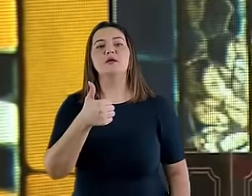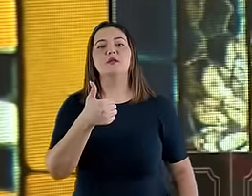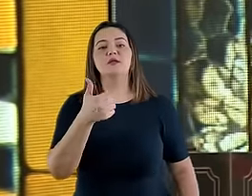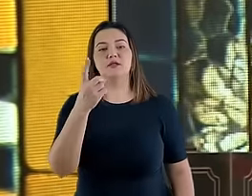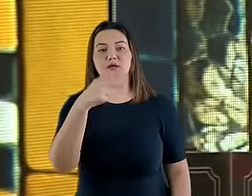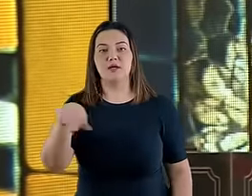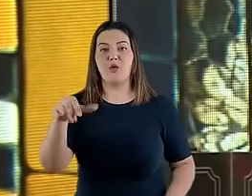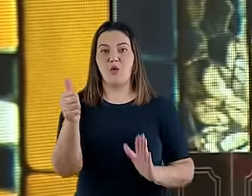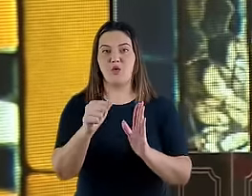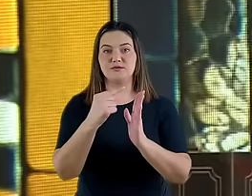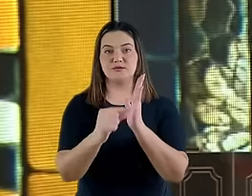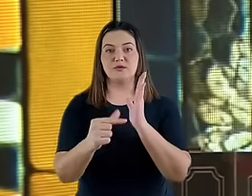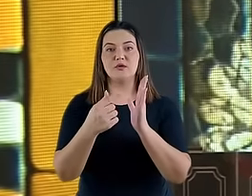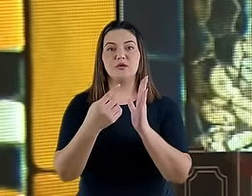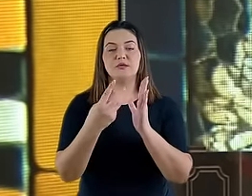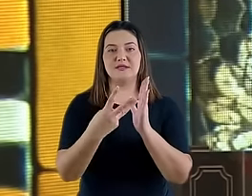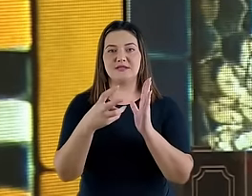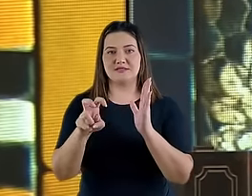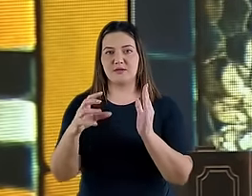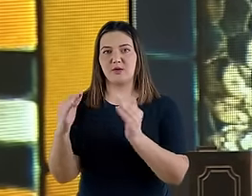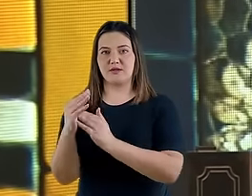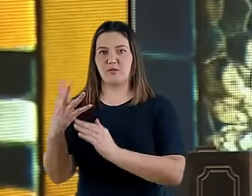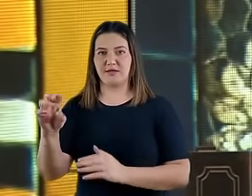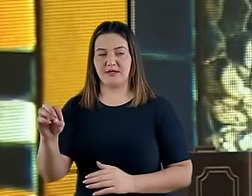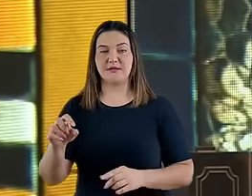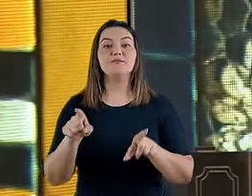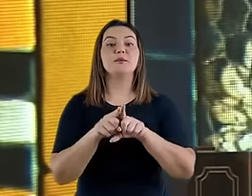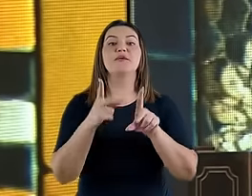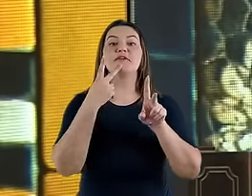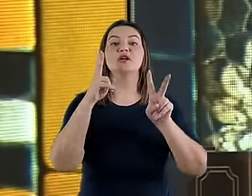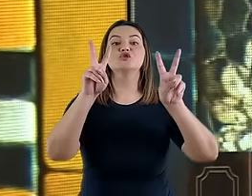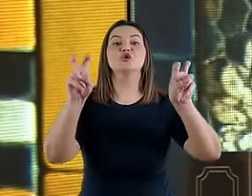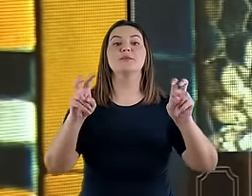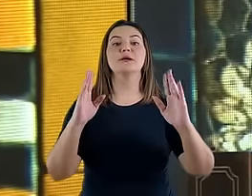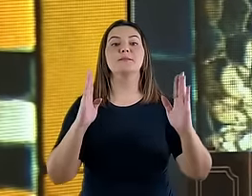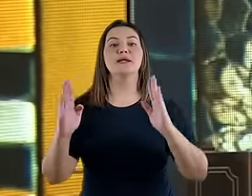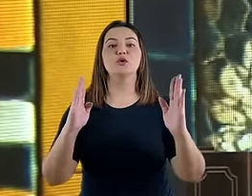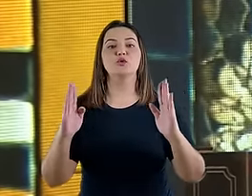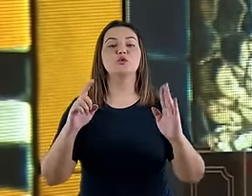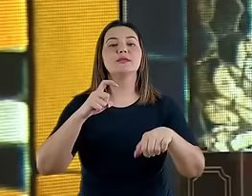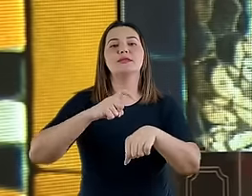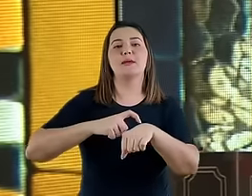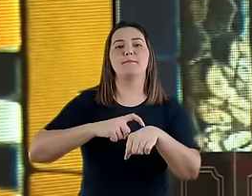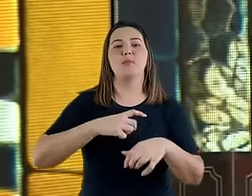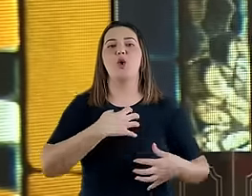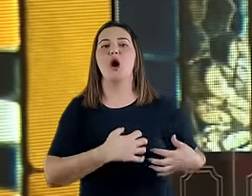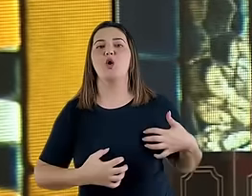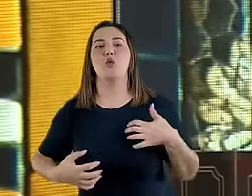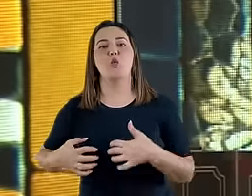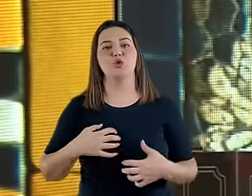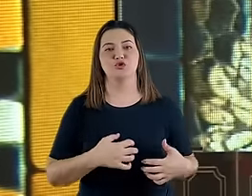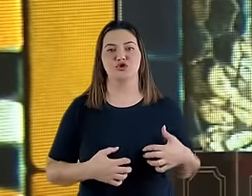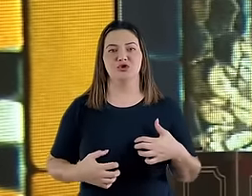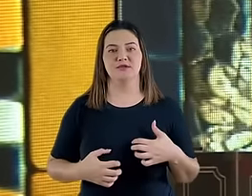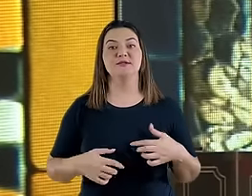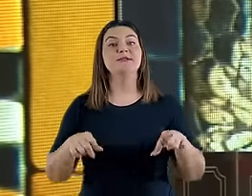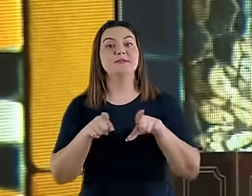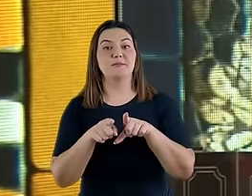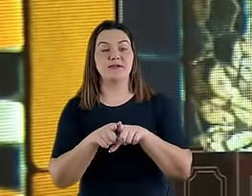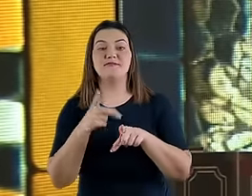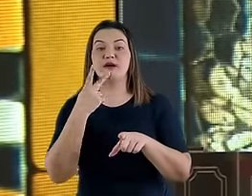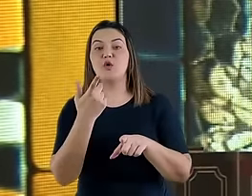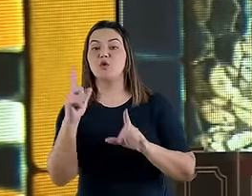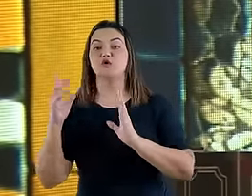Também fala do tempo de angústia, Daniel 12, versículo 1. Fala também o tempo da